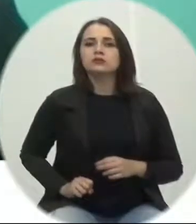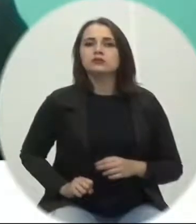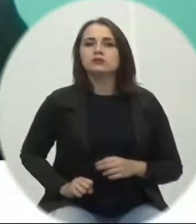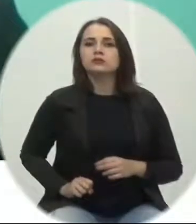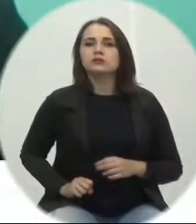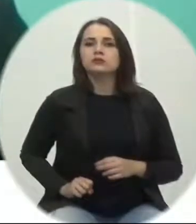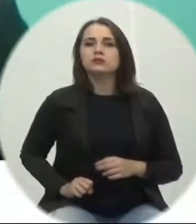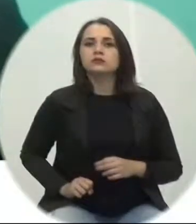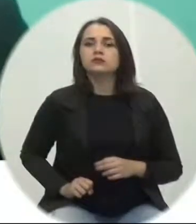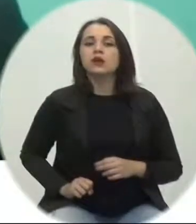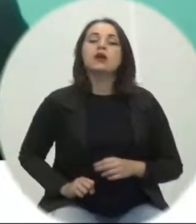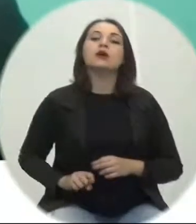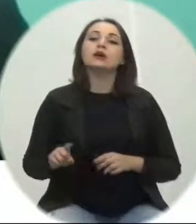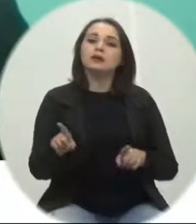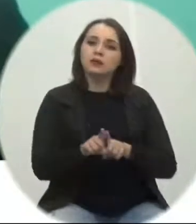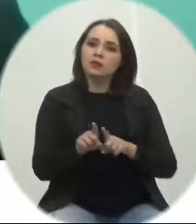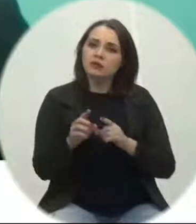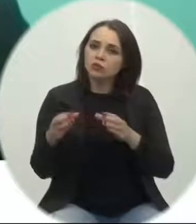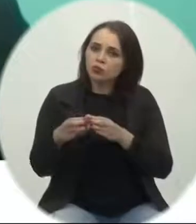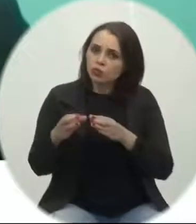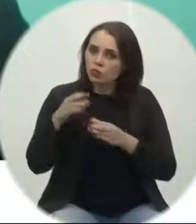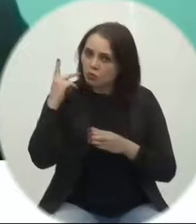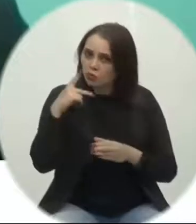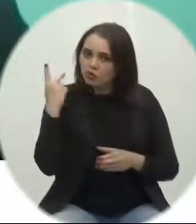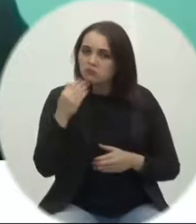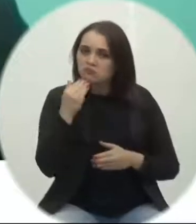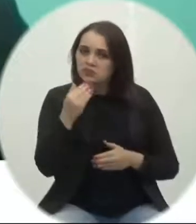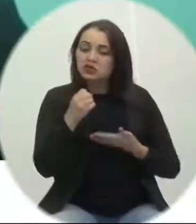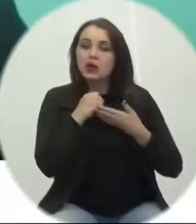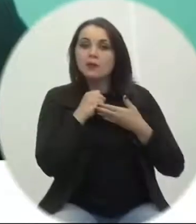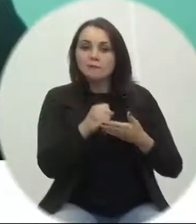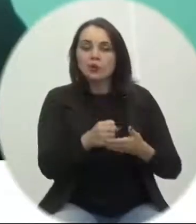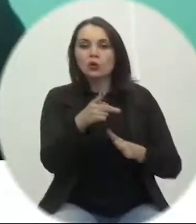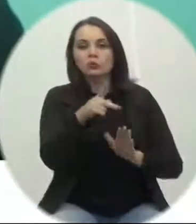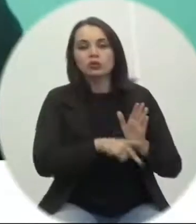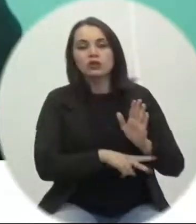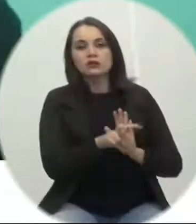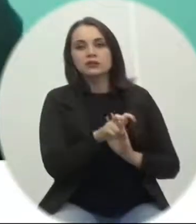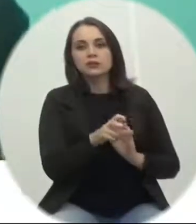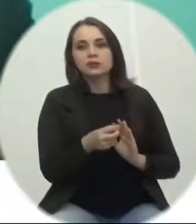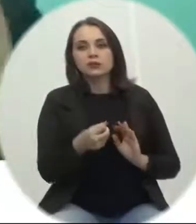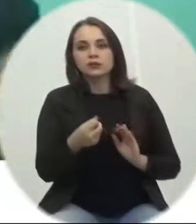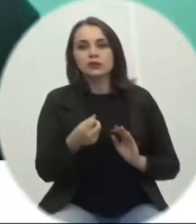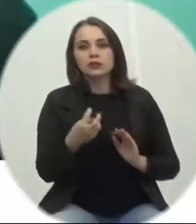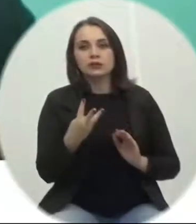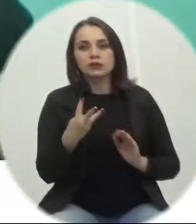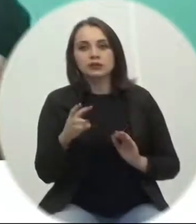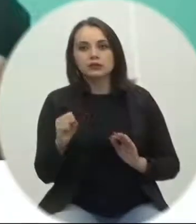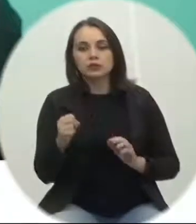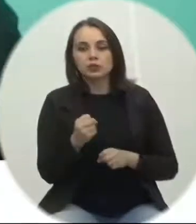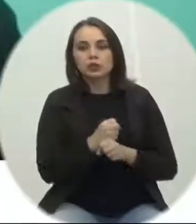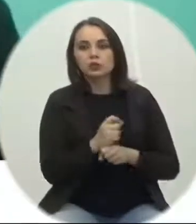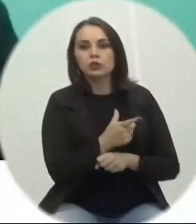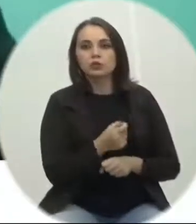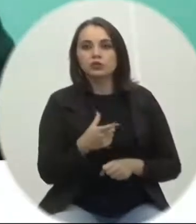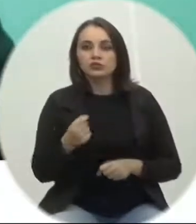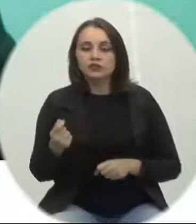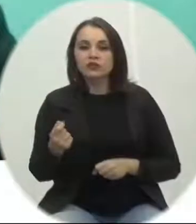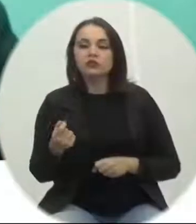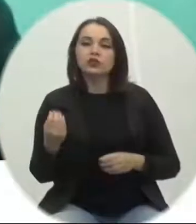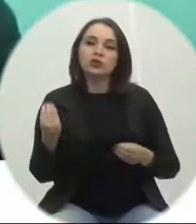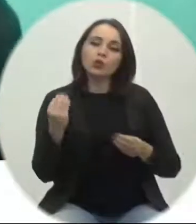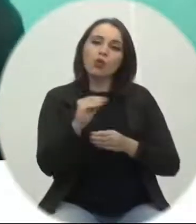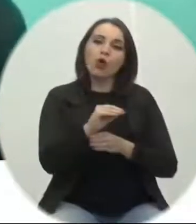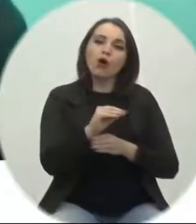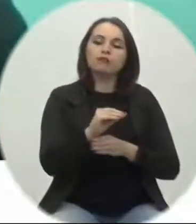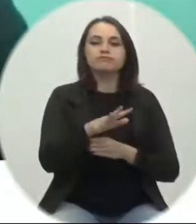Berger que são dos seus partidos para pedirem o apoio a esse PL 5638 2020 e para incluir o setor de gastronomia porque